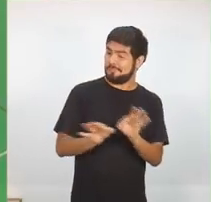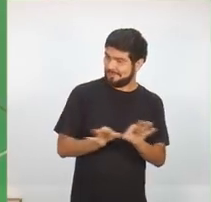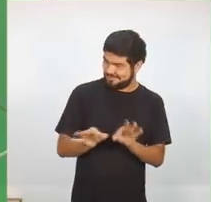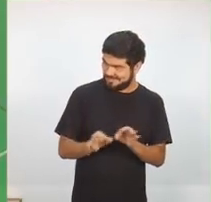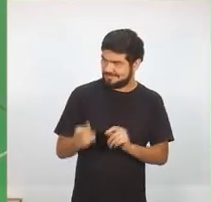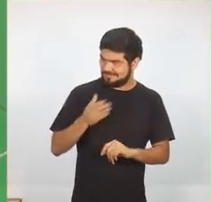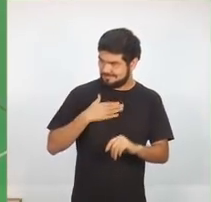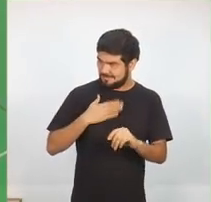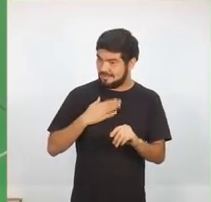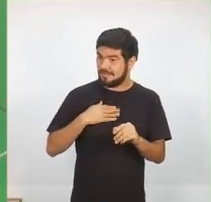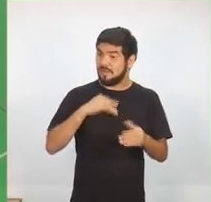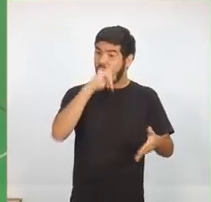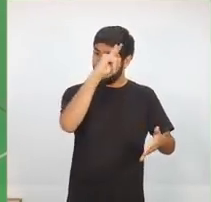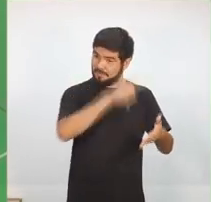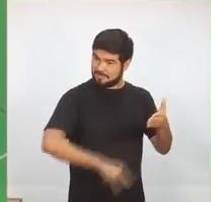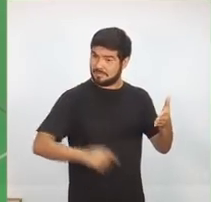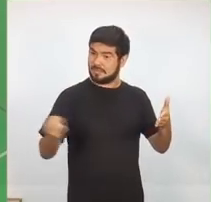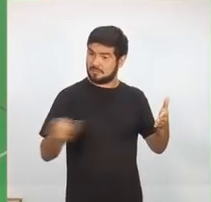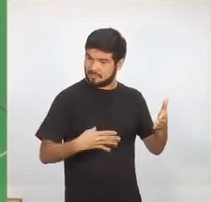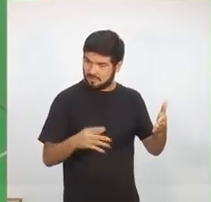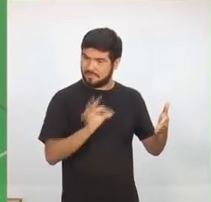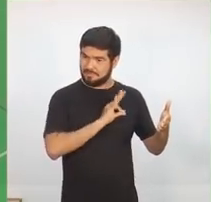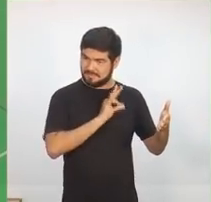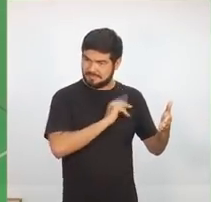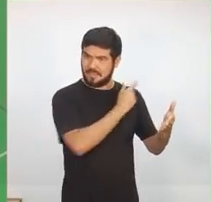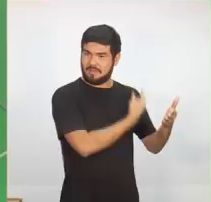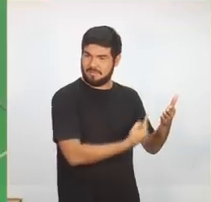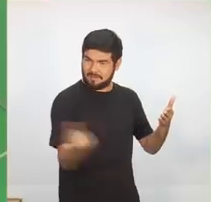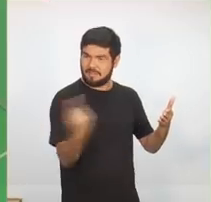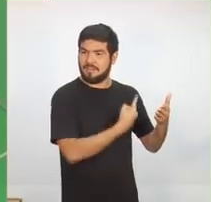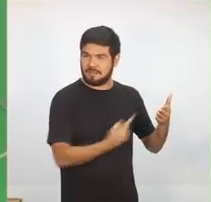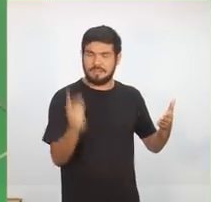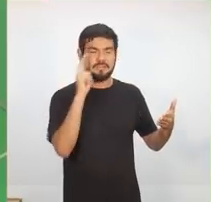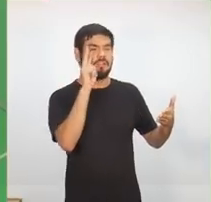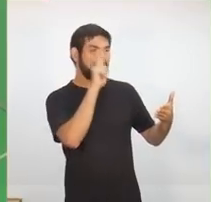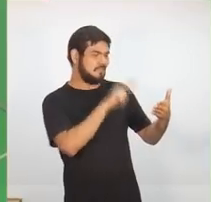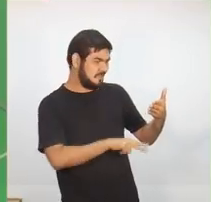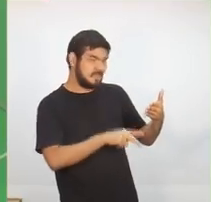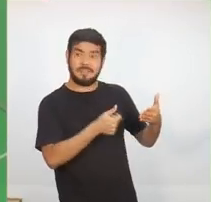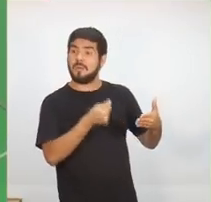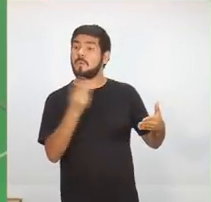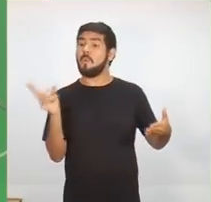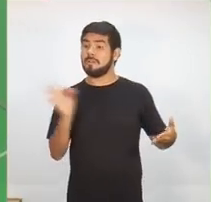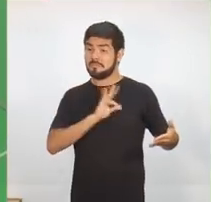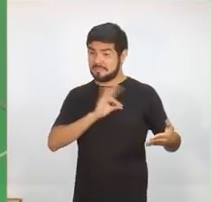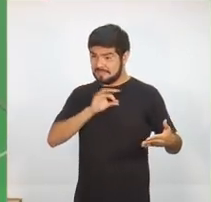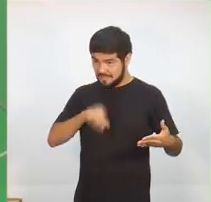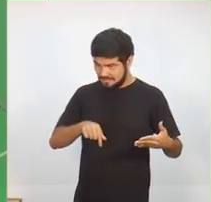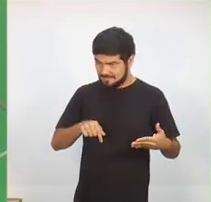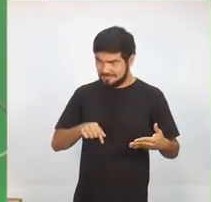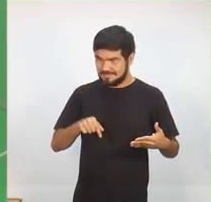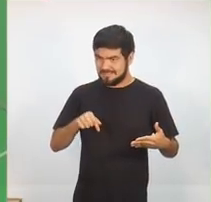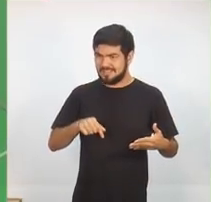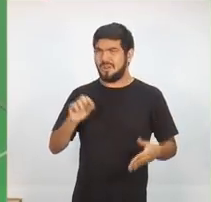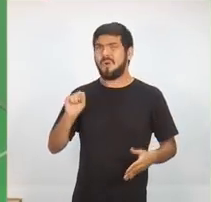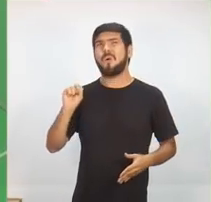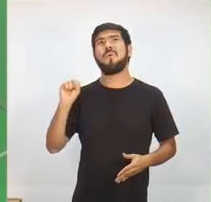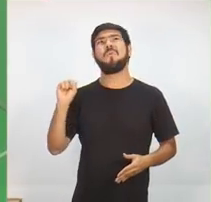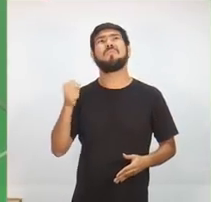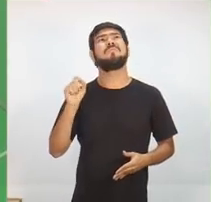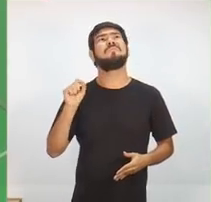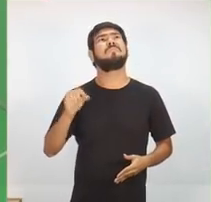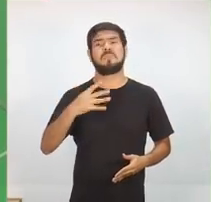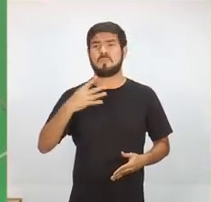que contratar sim policiais. Nós vimos pelos estudos que o quantitativo hoje de policiais militares é 8.400.